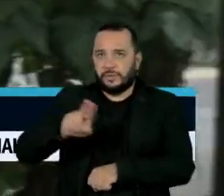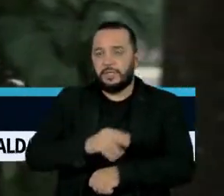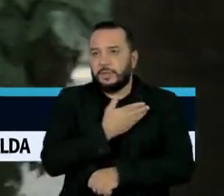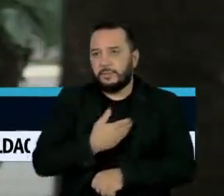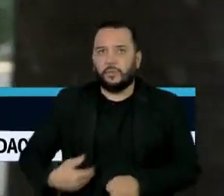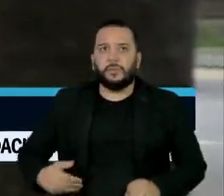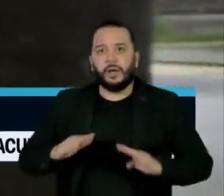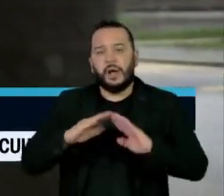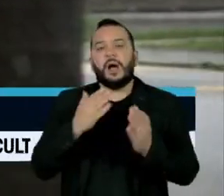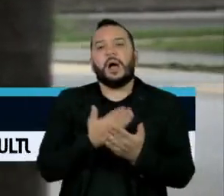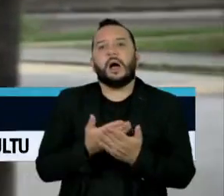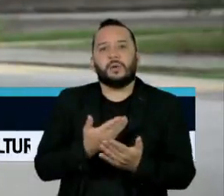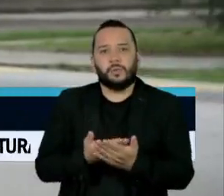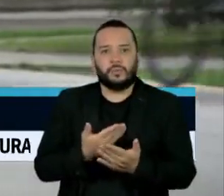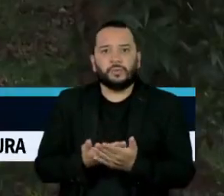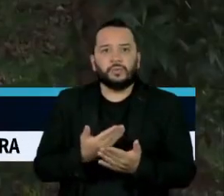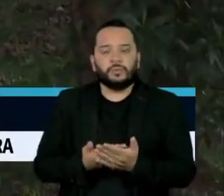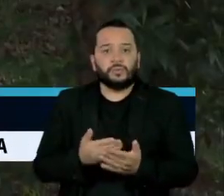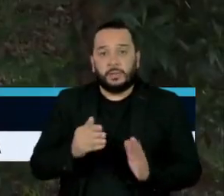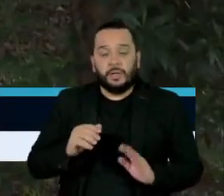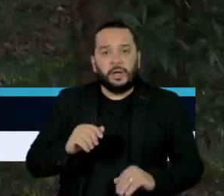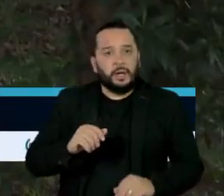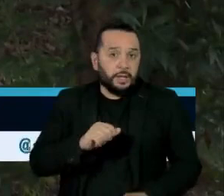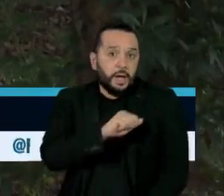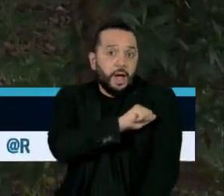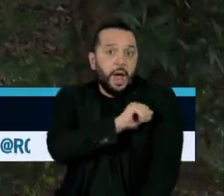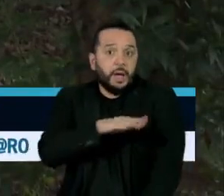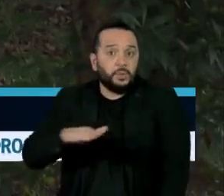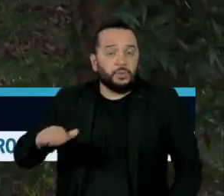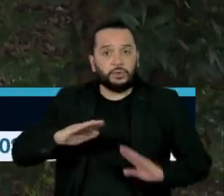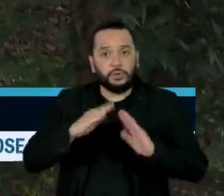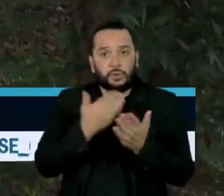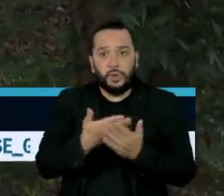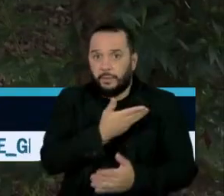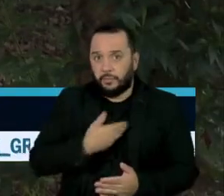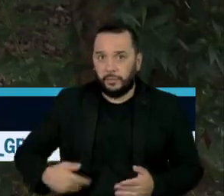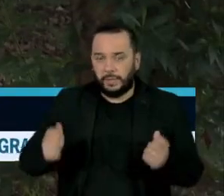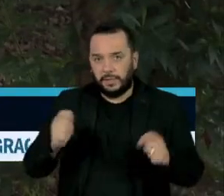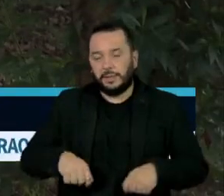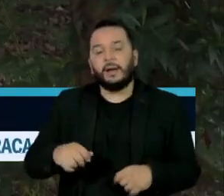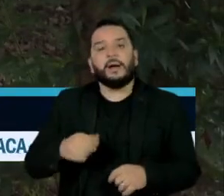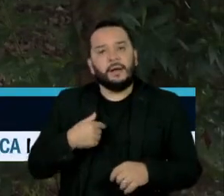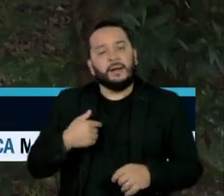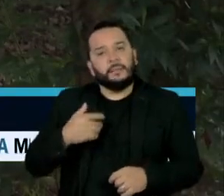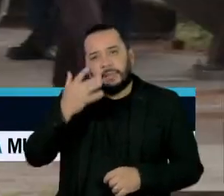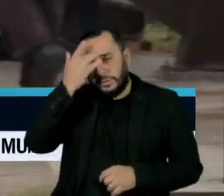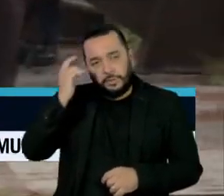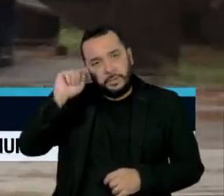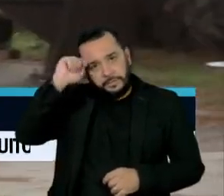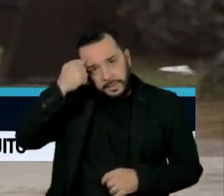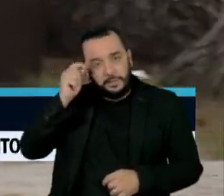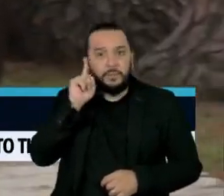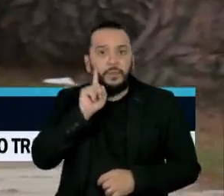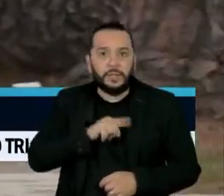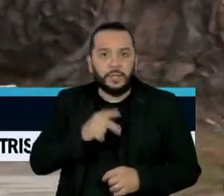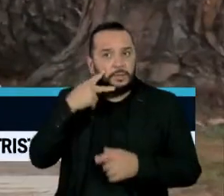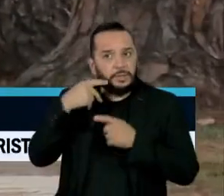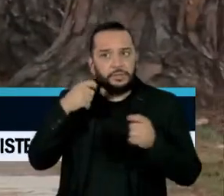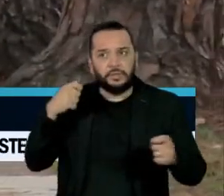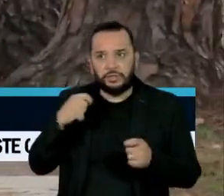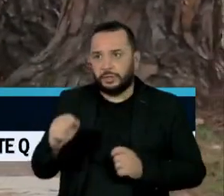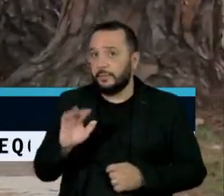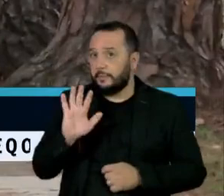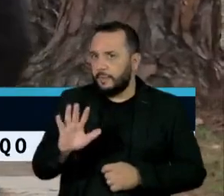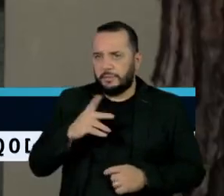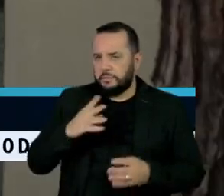a estudantes de escolas públicas, que são preenchidas por candidatos negros, pardos e indígenas. Estudos indicam que não